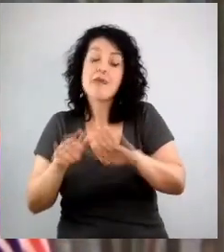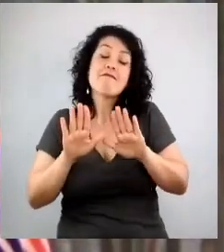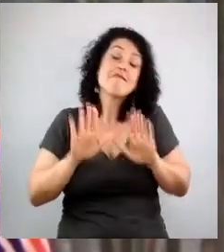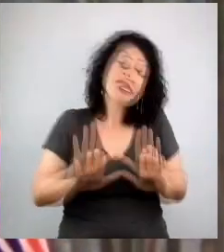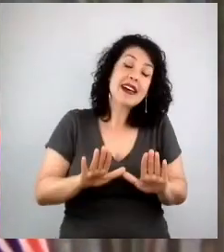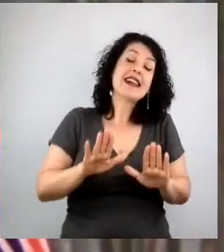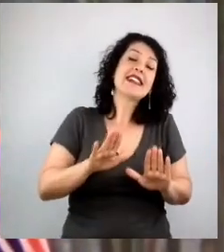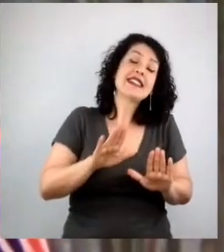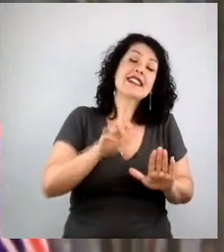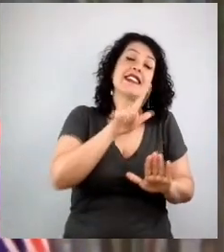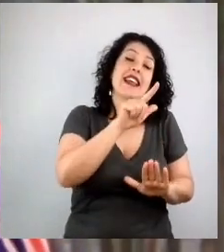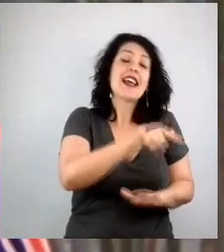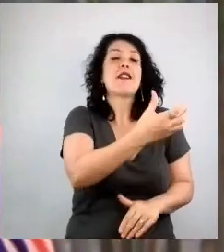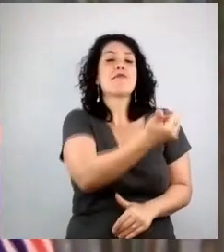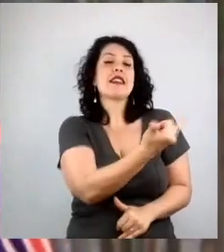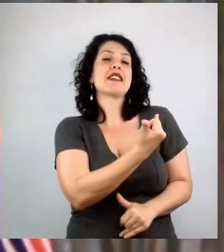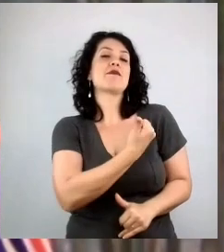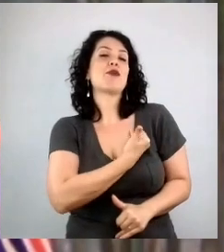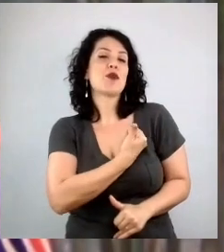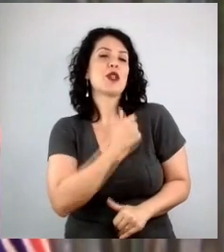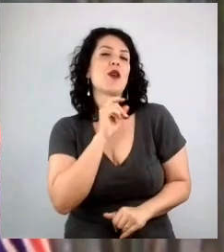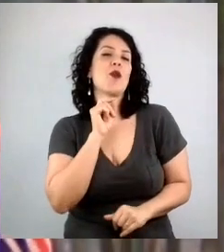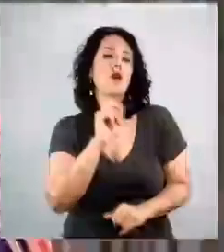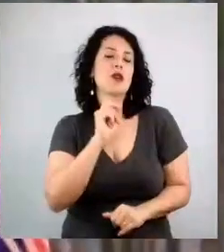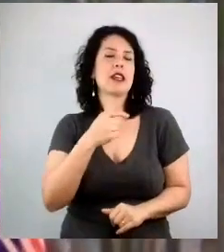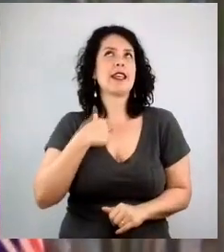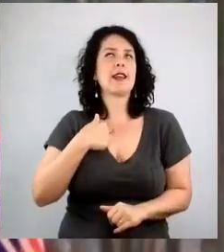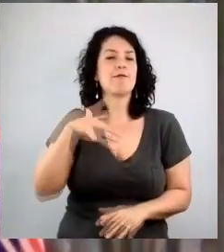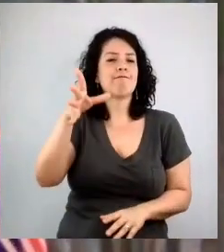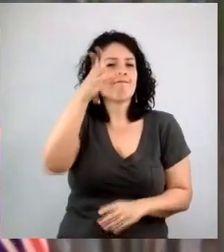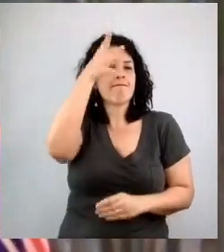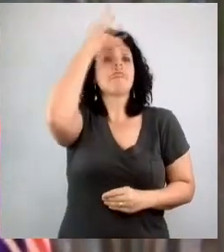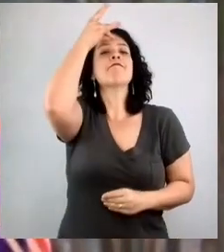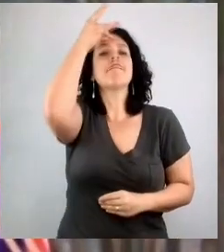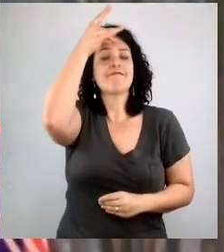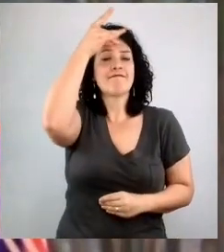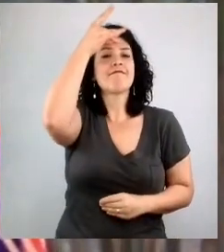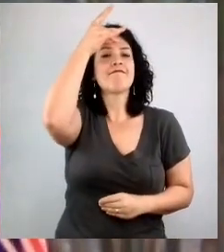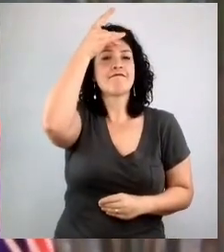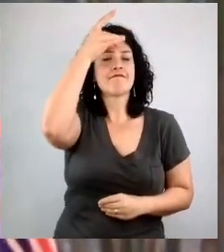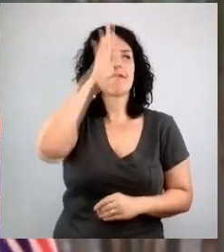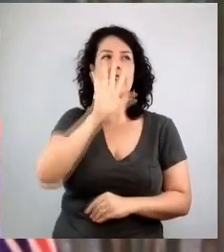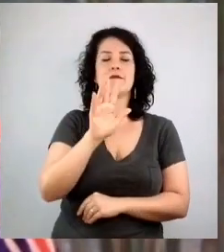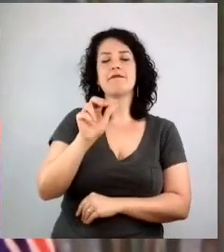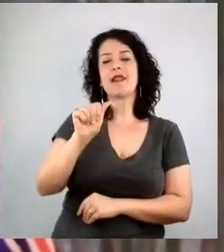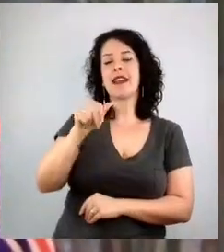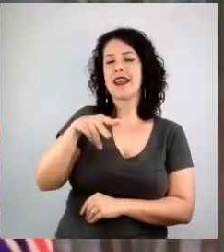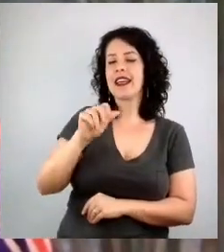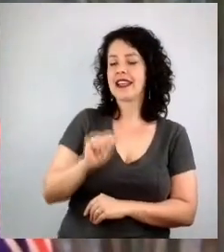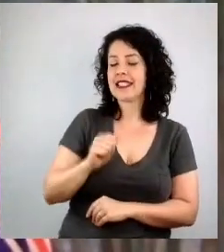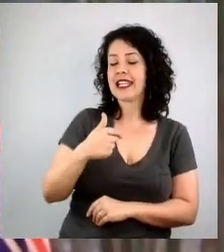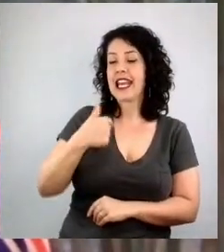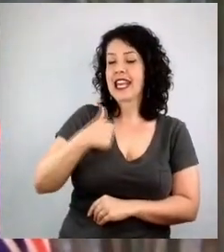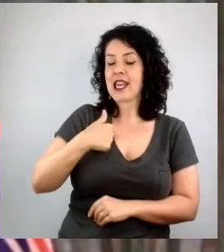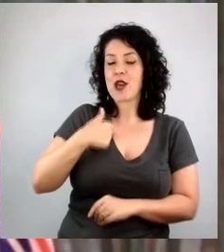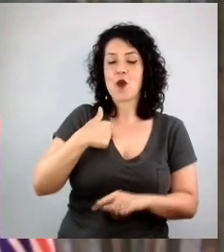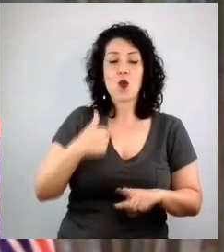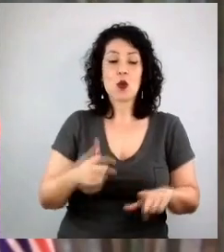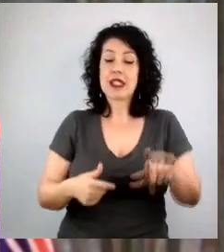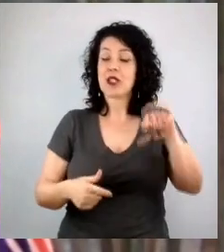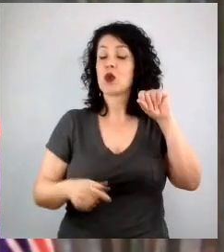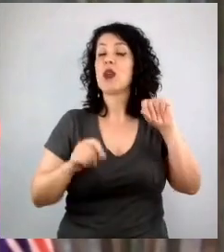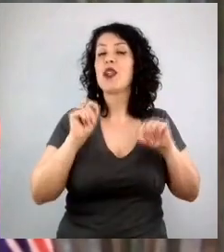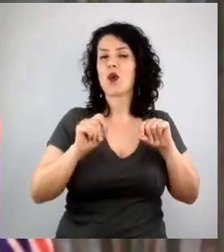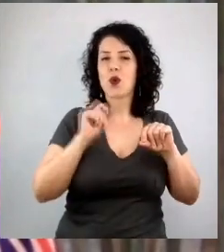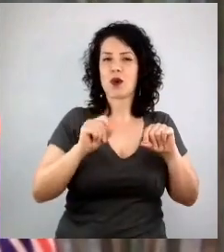aí, ela me deu uma resposta que eu carrego comigo até hoje. Ela falou, Ana, a minha escolha é transformar